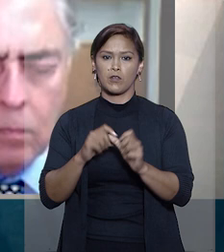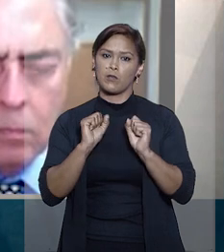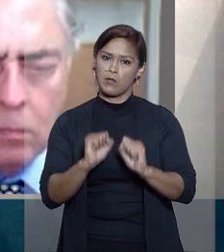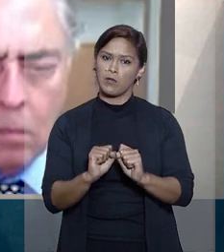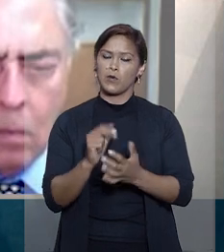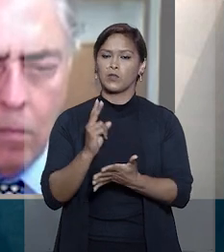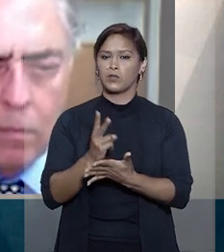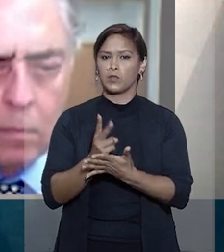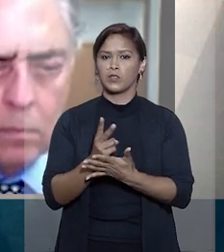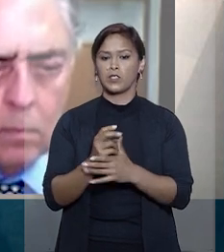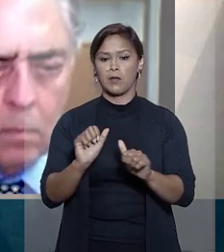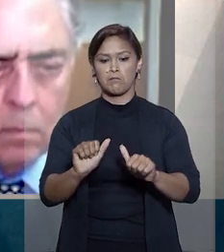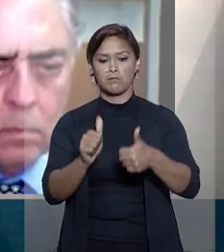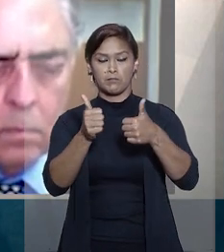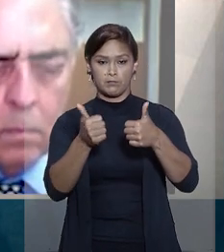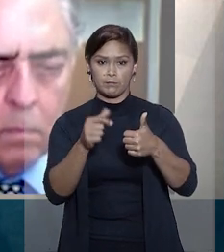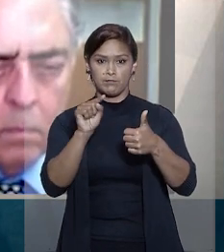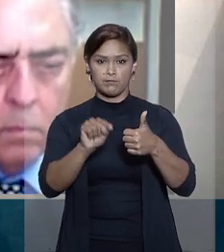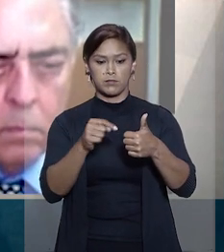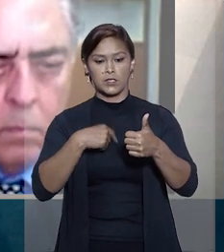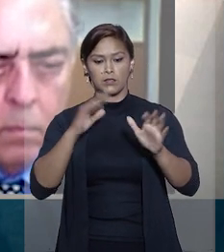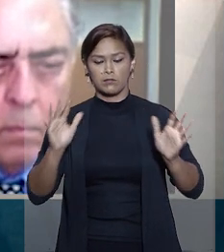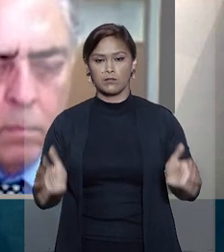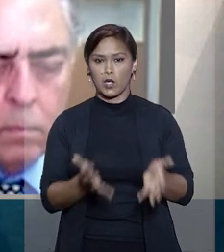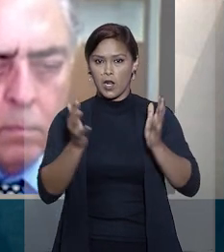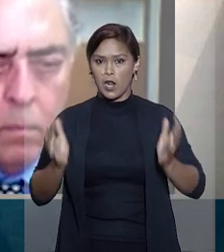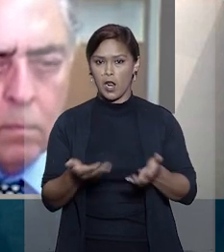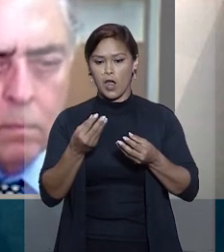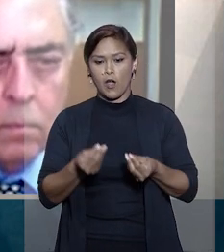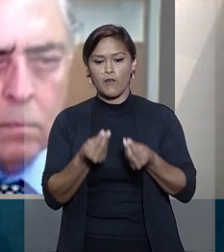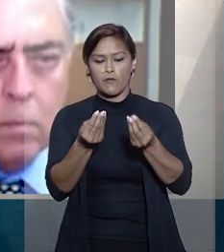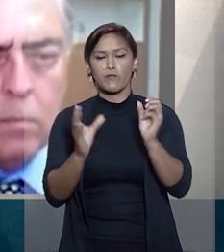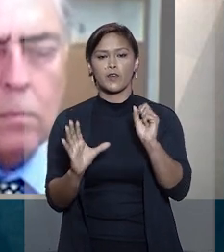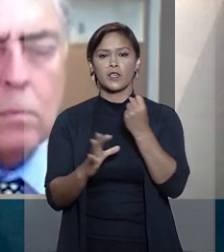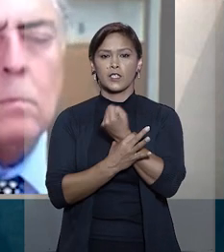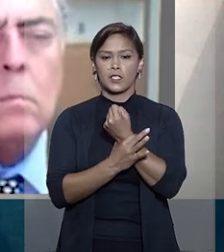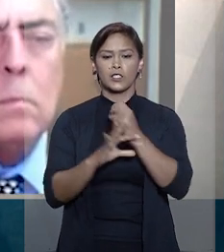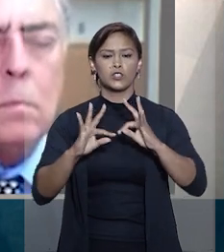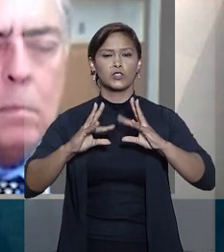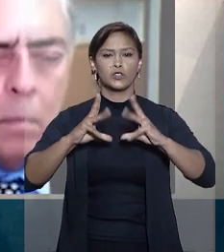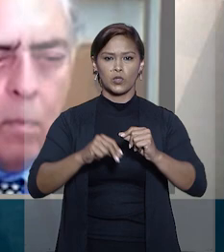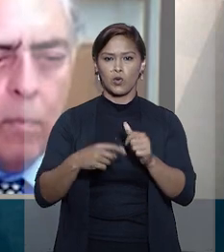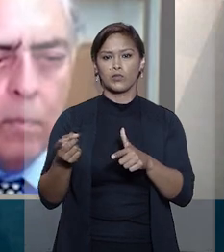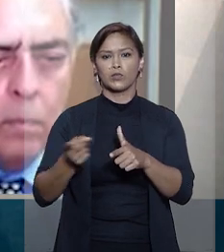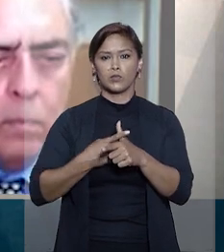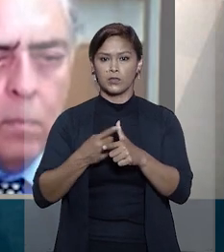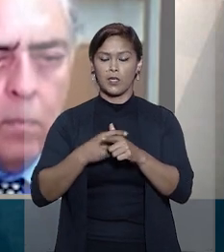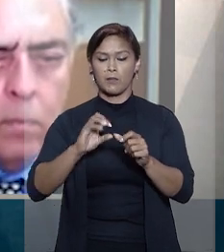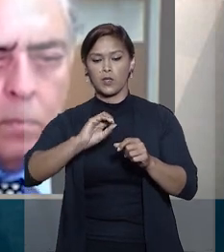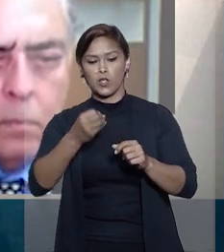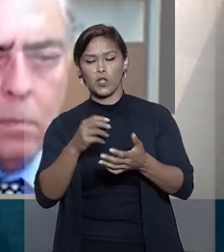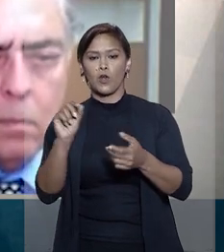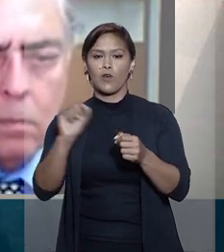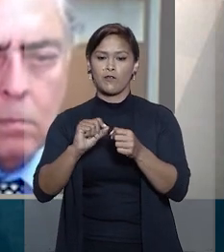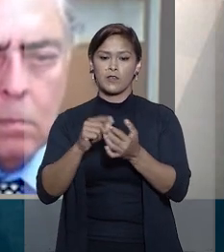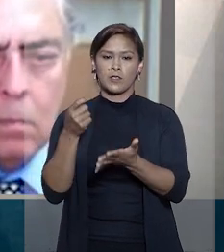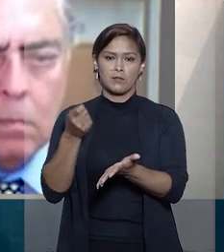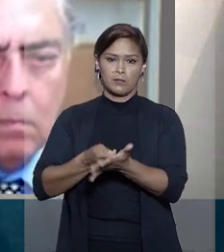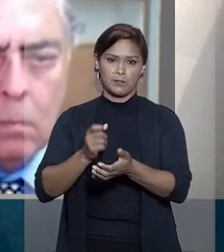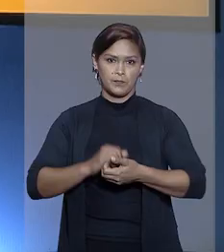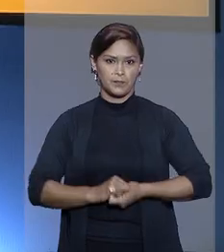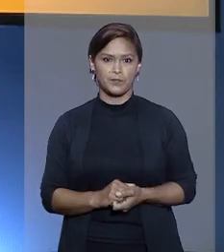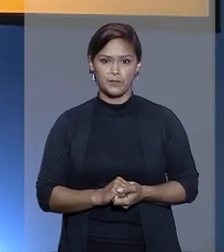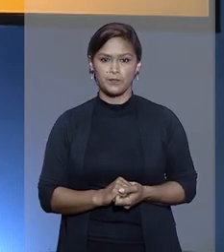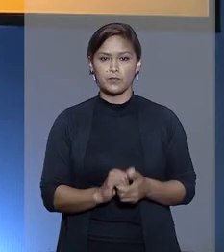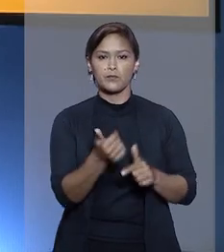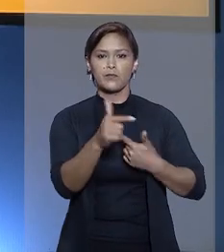pode atuar de forma positiva, incentivando-a a oferecer garantia integral do débito ou a realizar o pagamento.